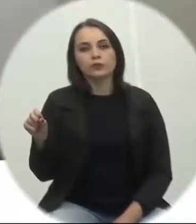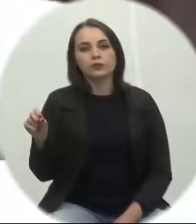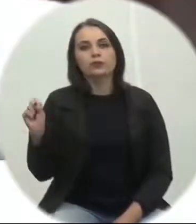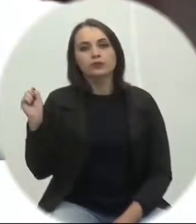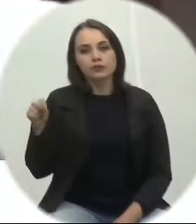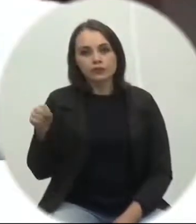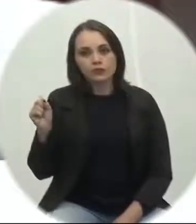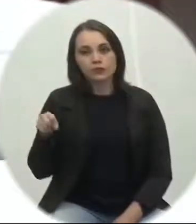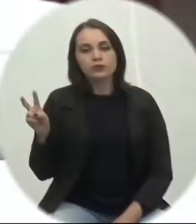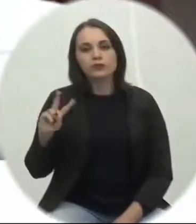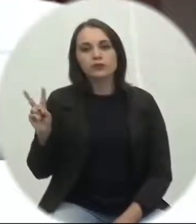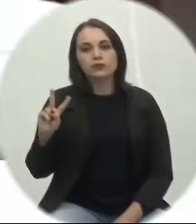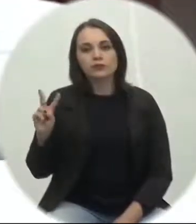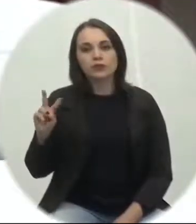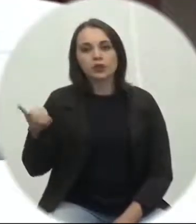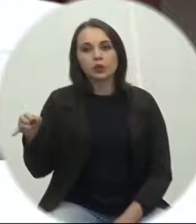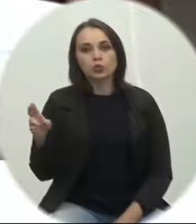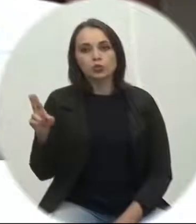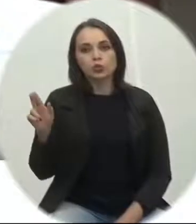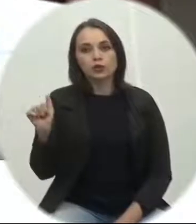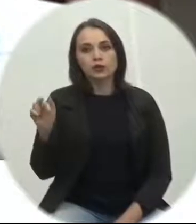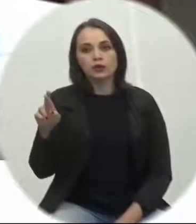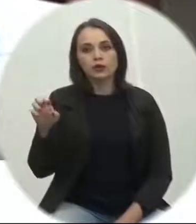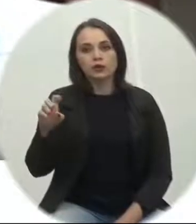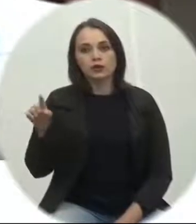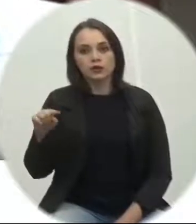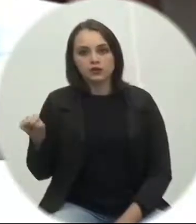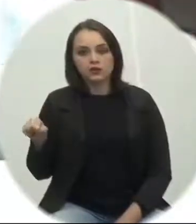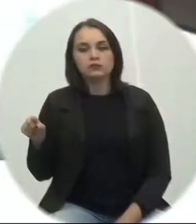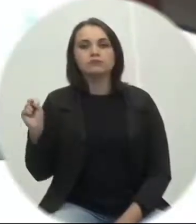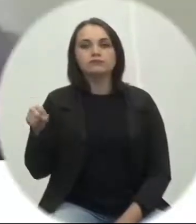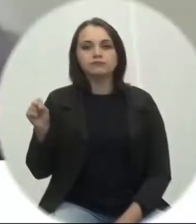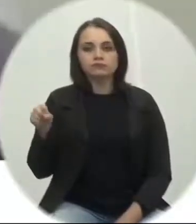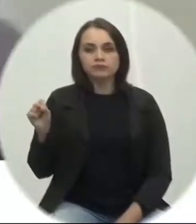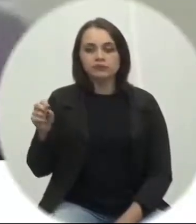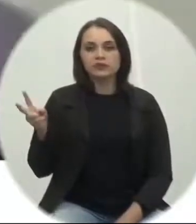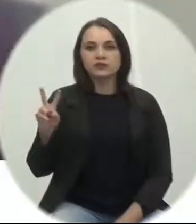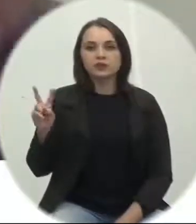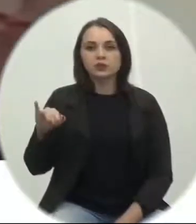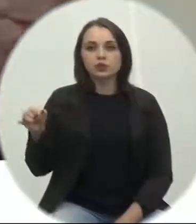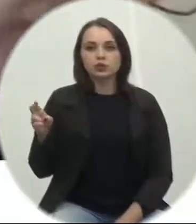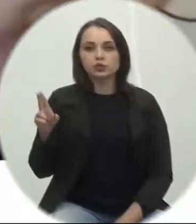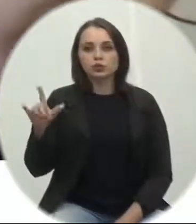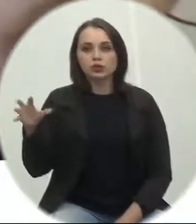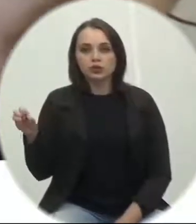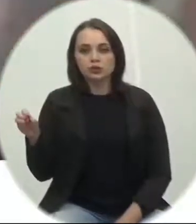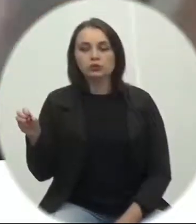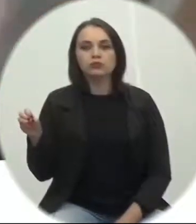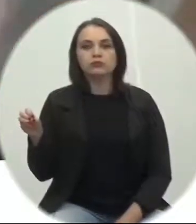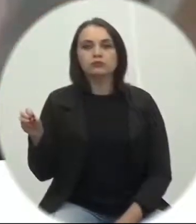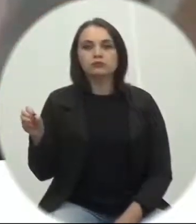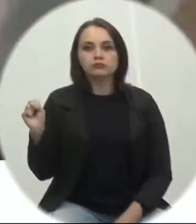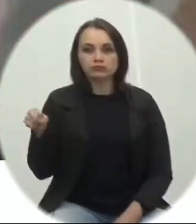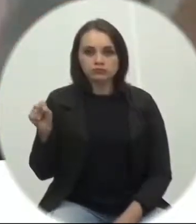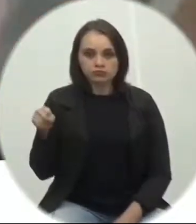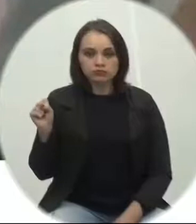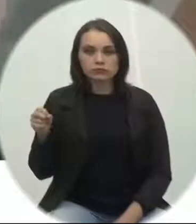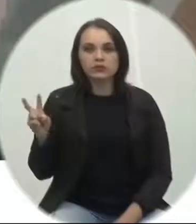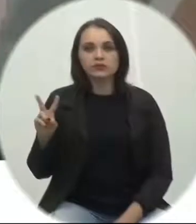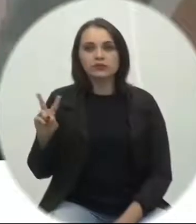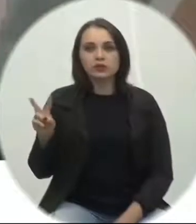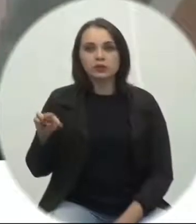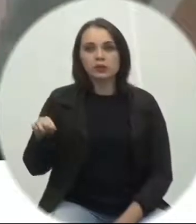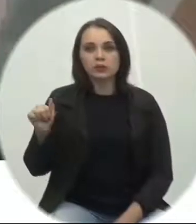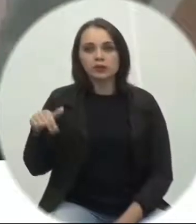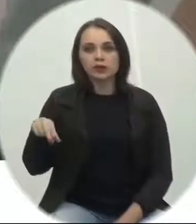Favorável. A favor, vereador Juarez Jesus. A favor. A favor, vereador Júlio Kaminski. A favor, presidente. A favor, vereador